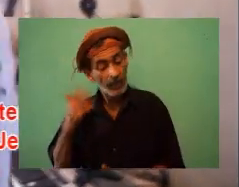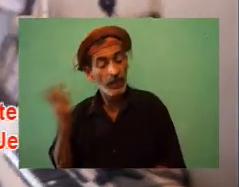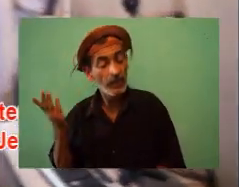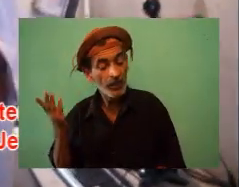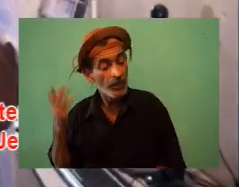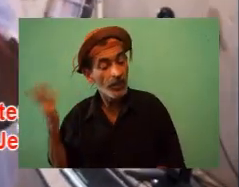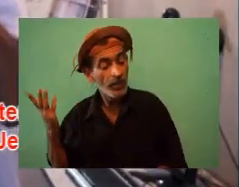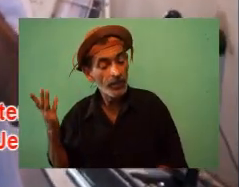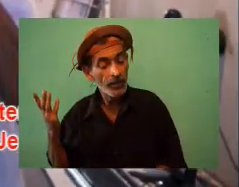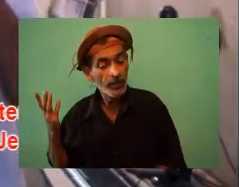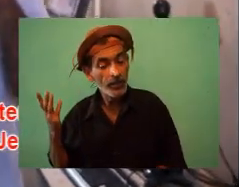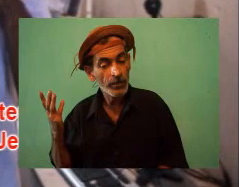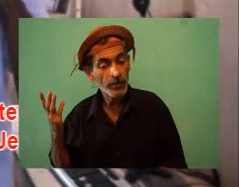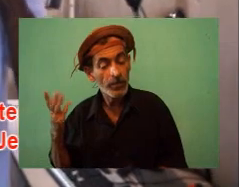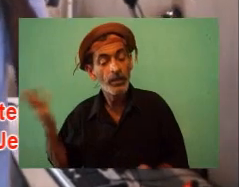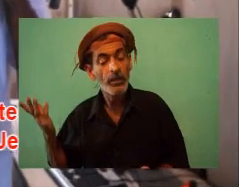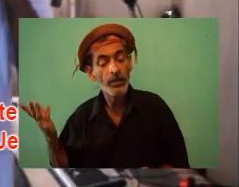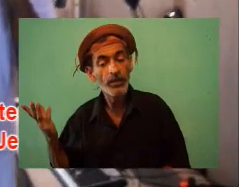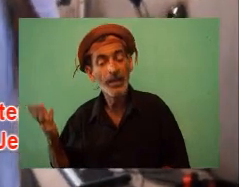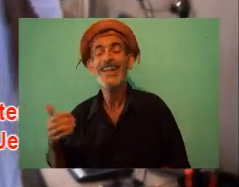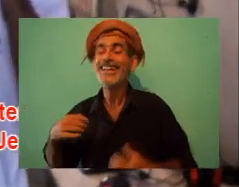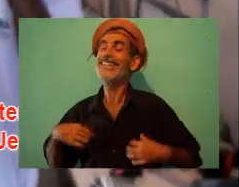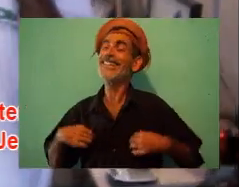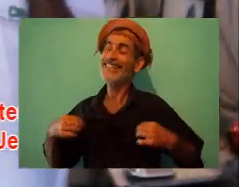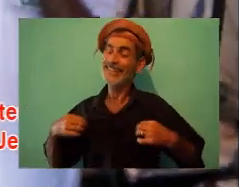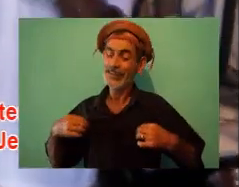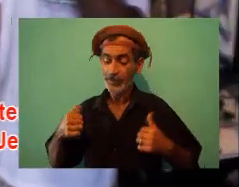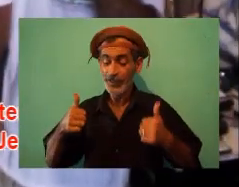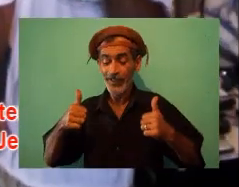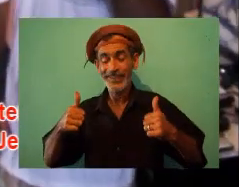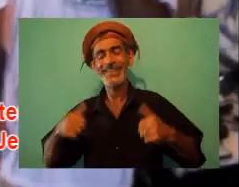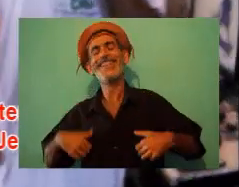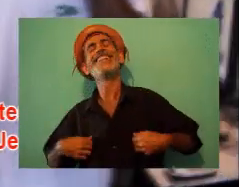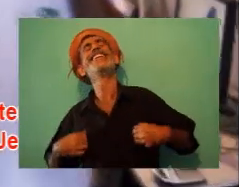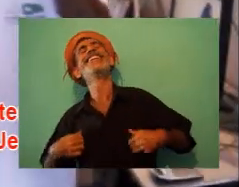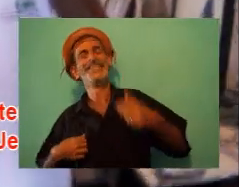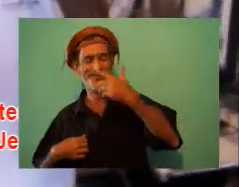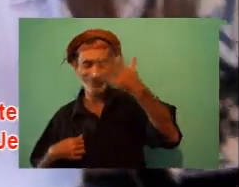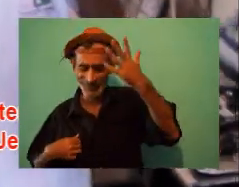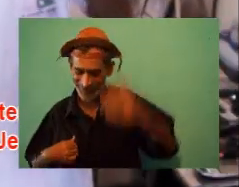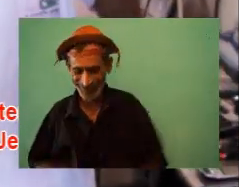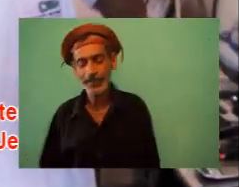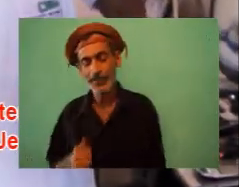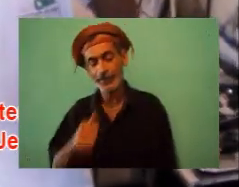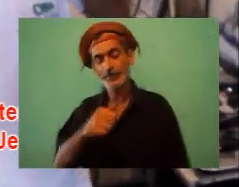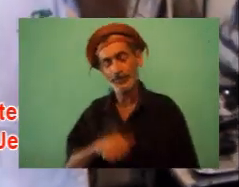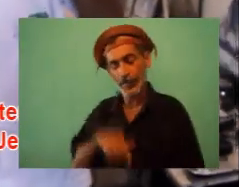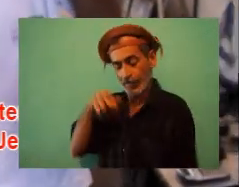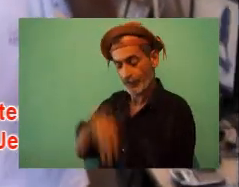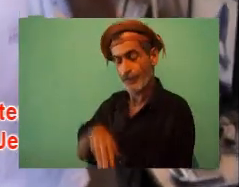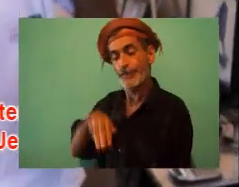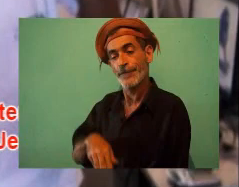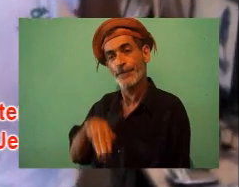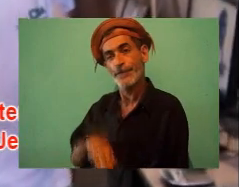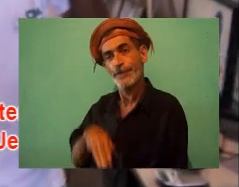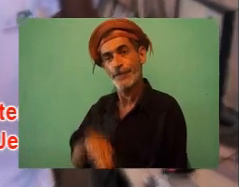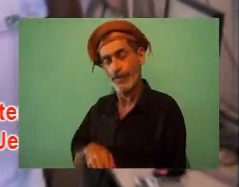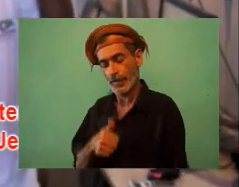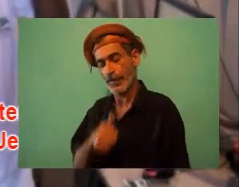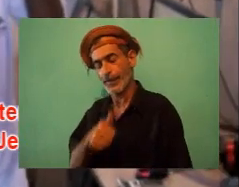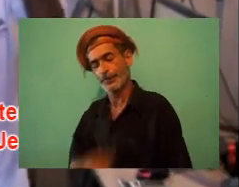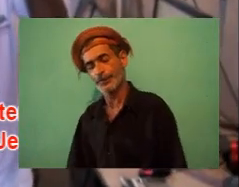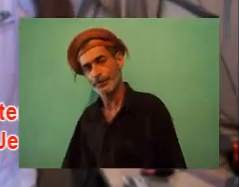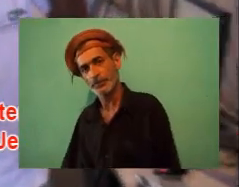Alô Oi Oi mãe Mãe Gravei? Tá